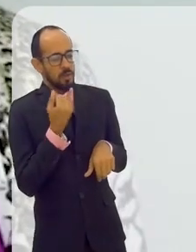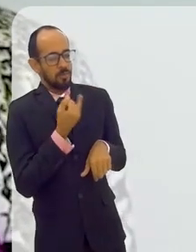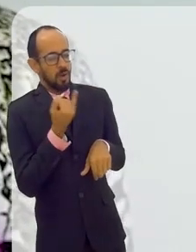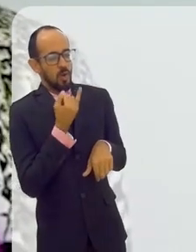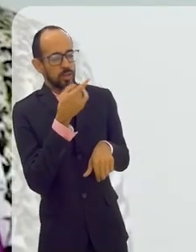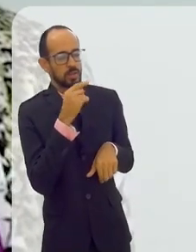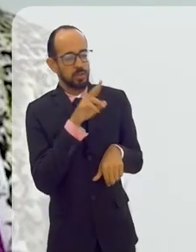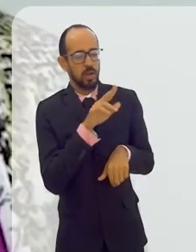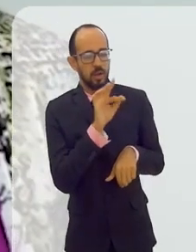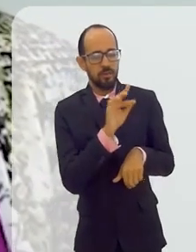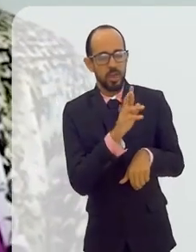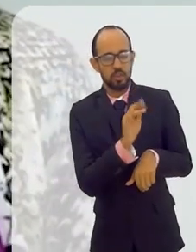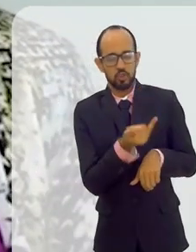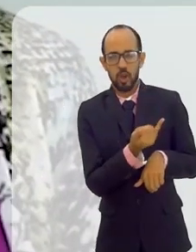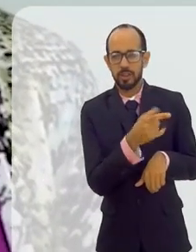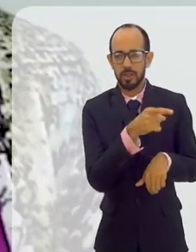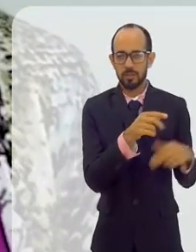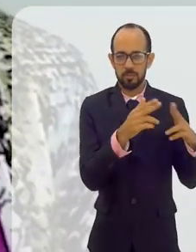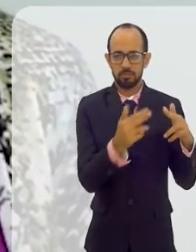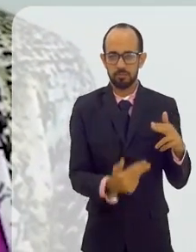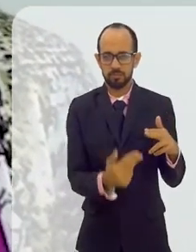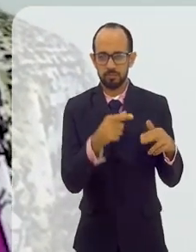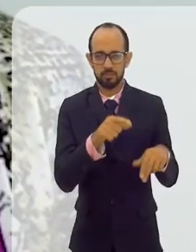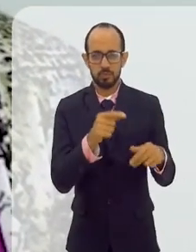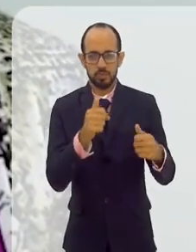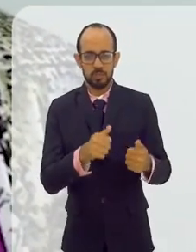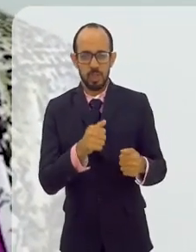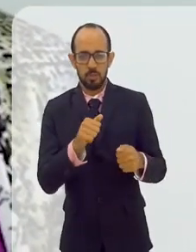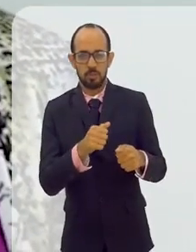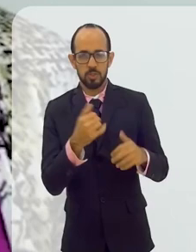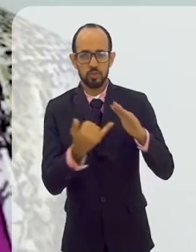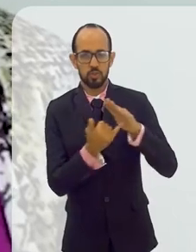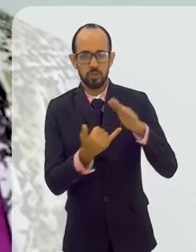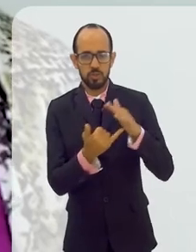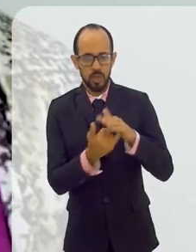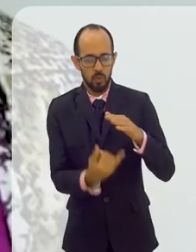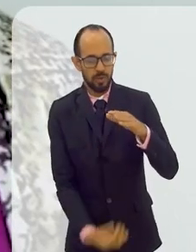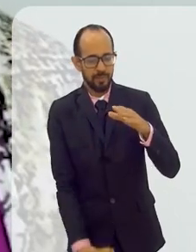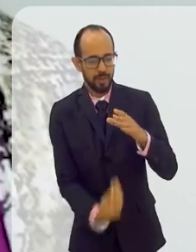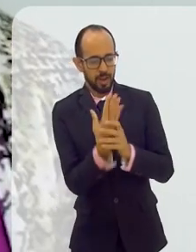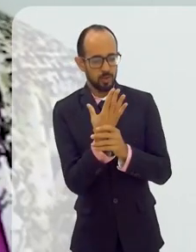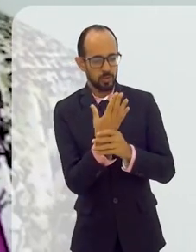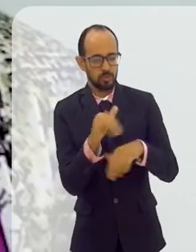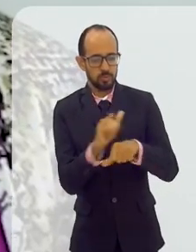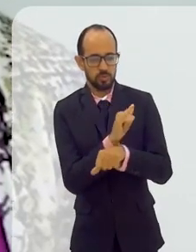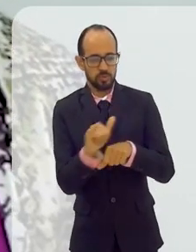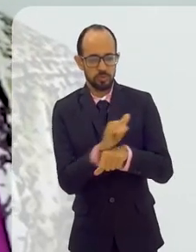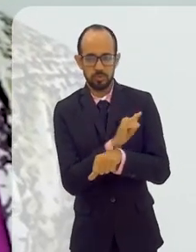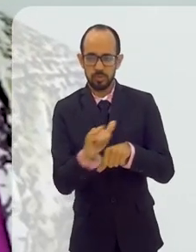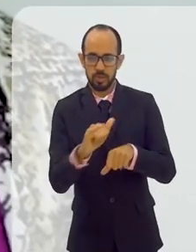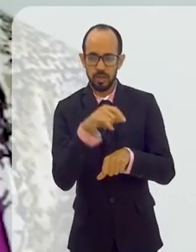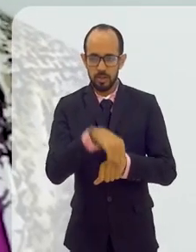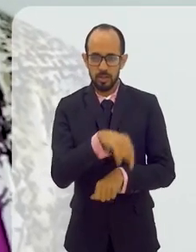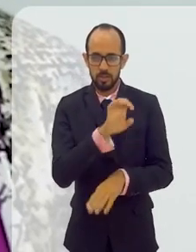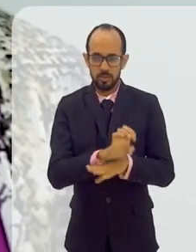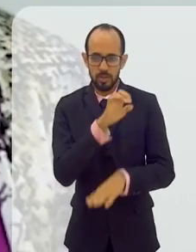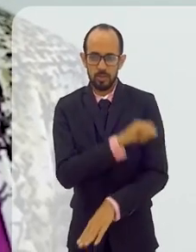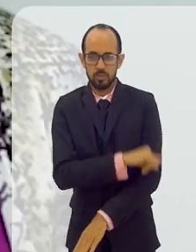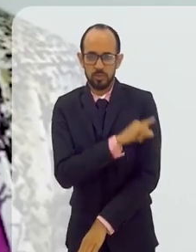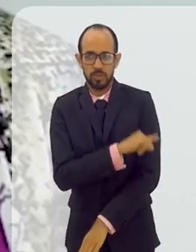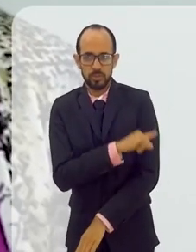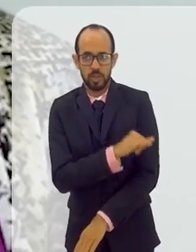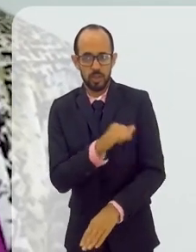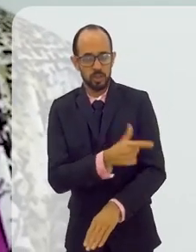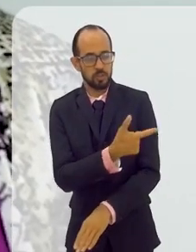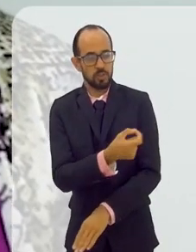importância para o FRJ de atuar, ser uma das instituições fundadoras do Fórum de Desenvolvimento Estratégico aqui do